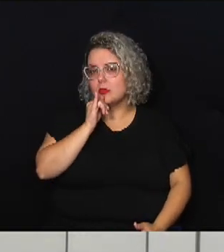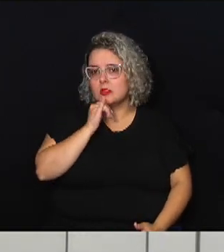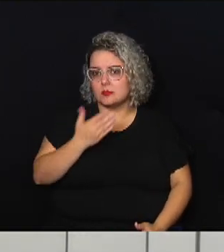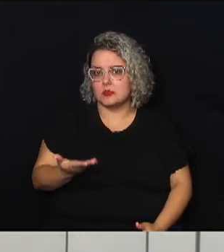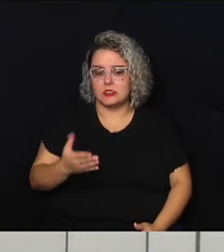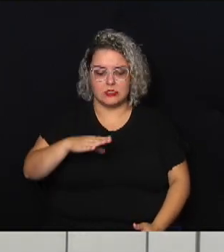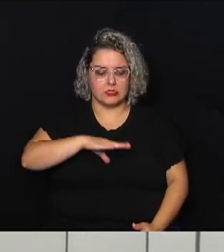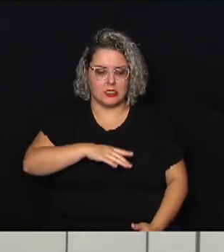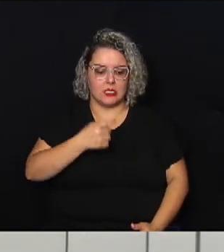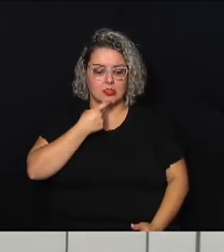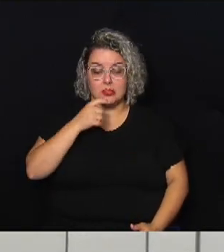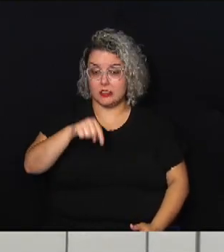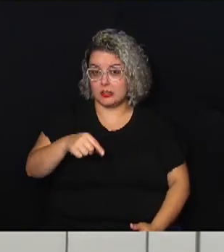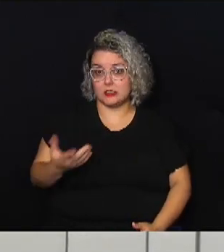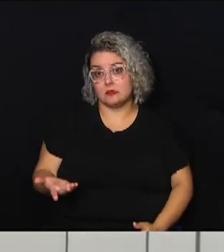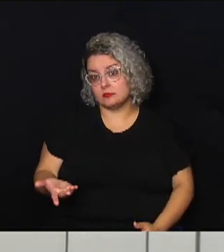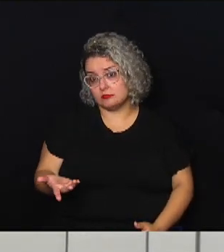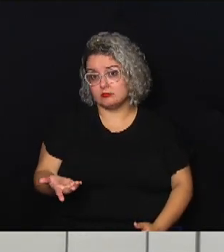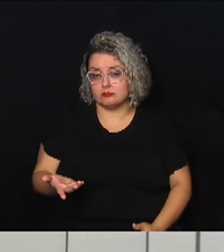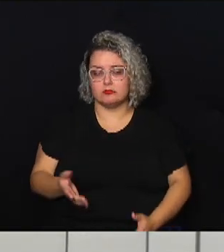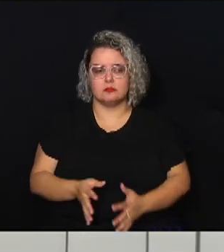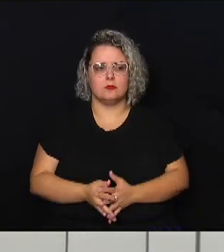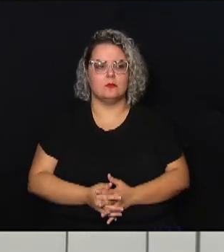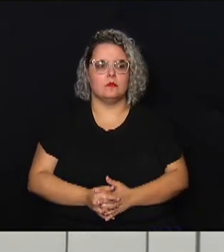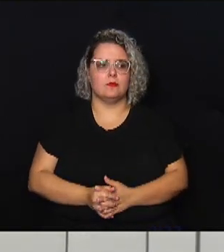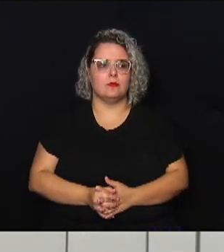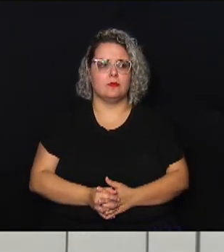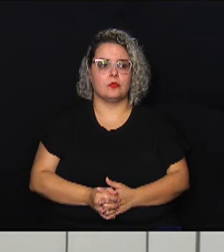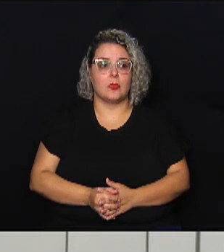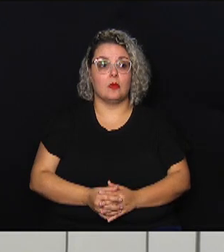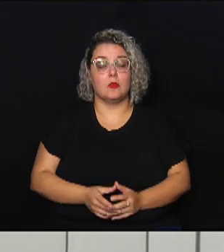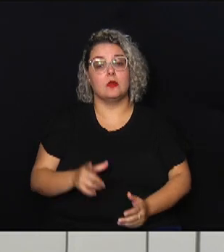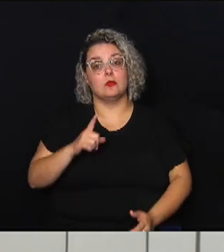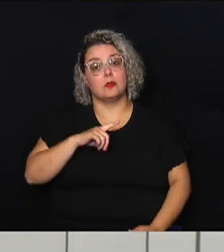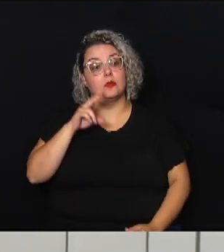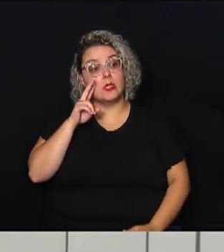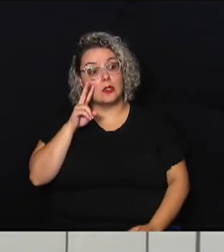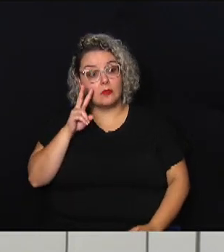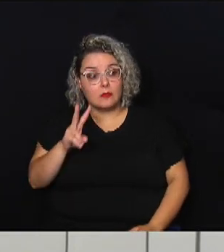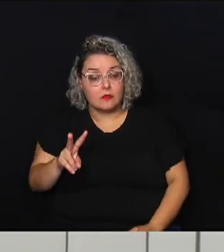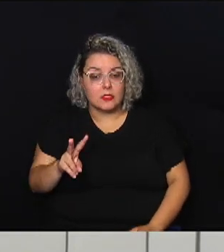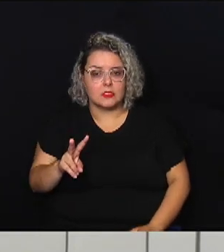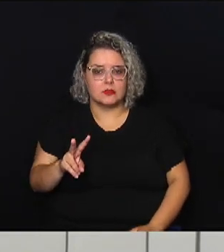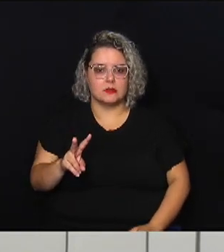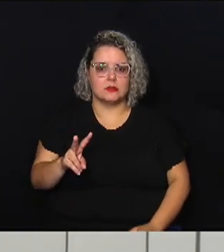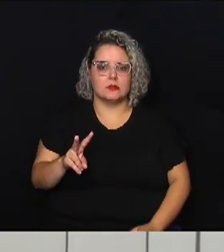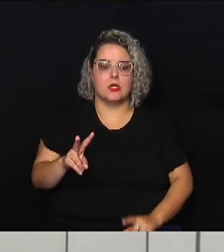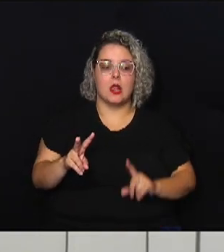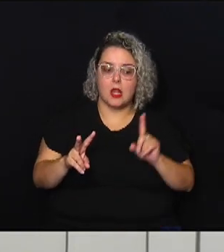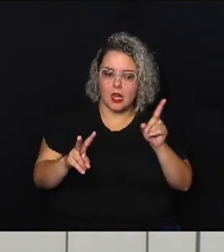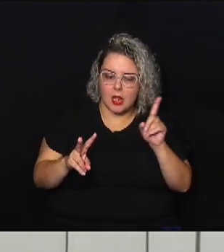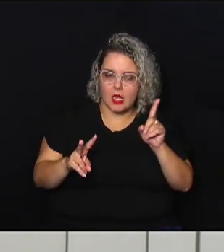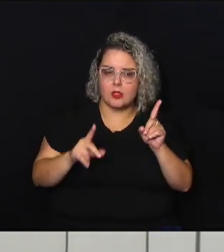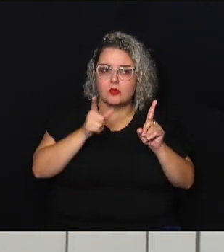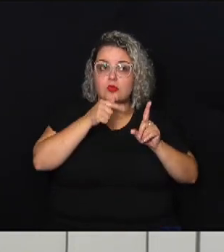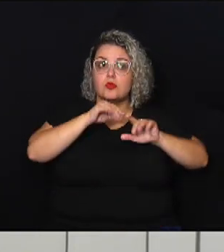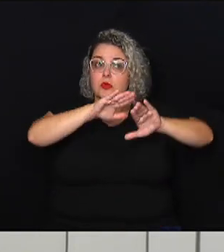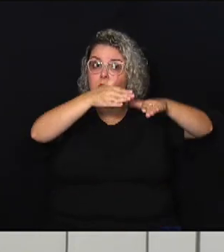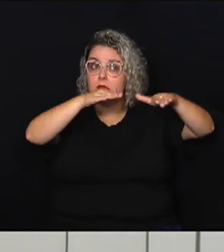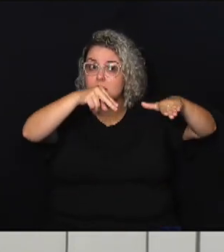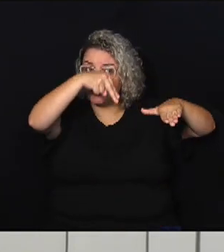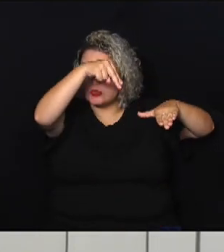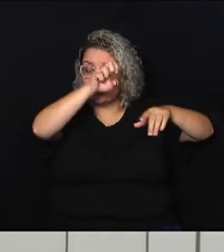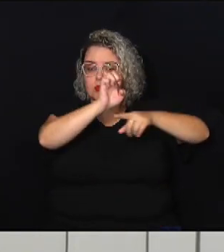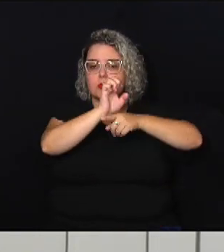Campinas, e eu acho que, pelo menos pelo que eu tenho visto, no caso lá do litoral, em muitas situações